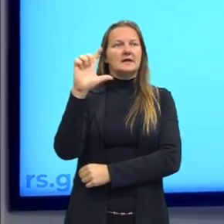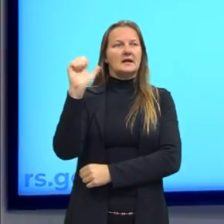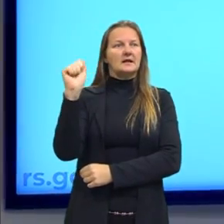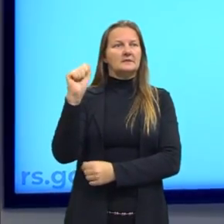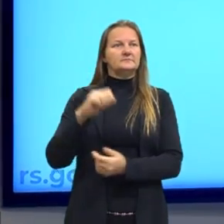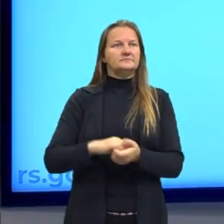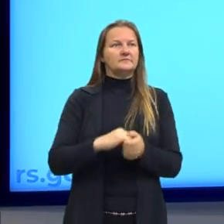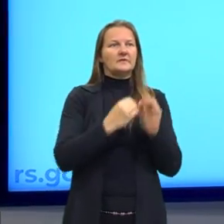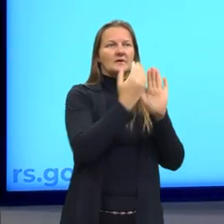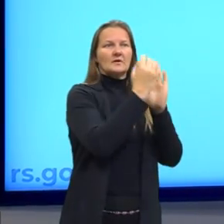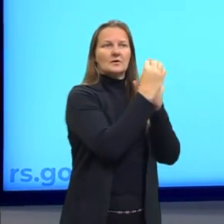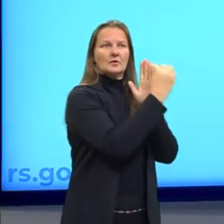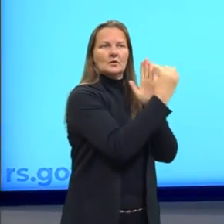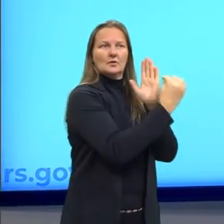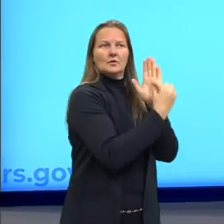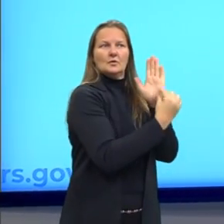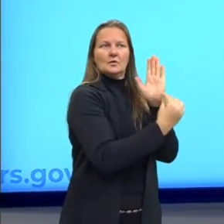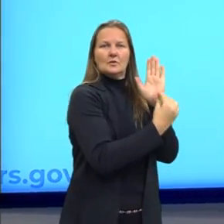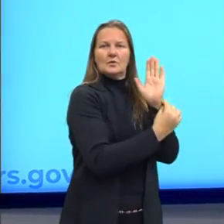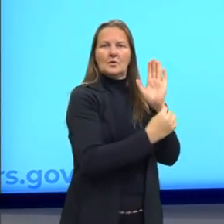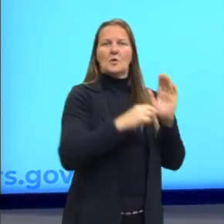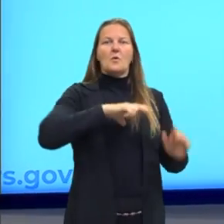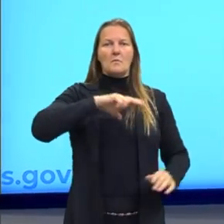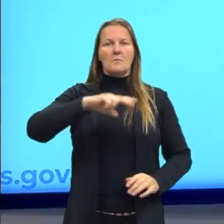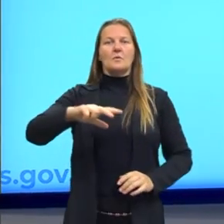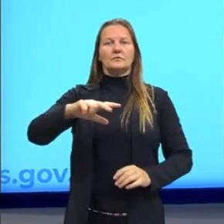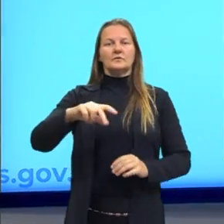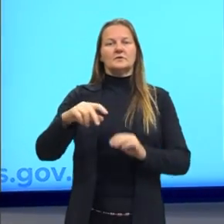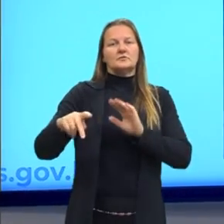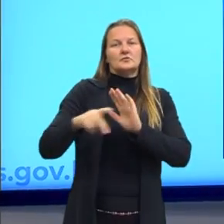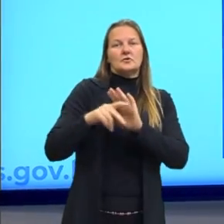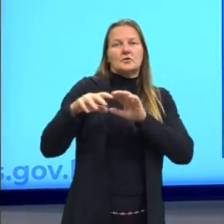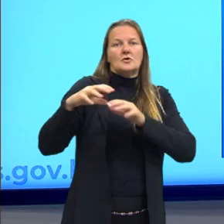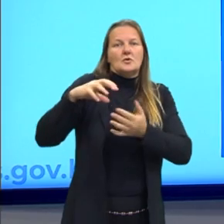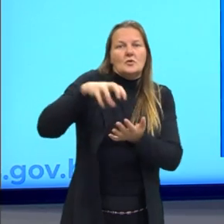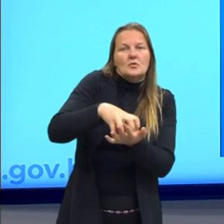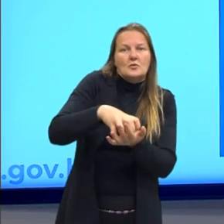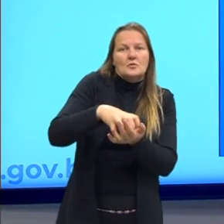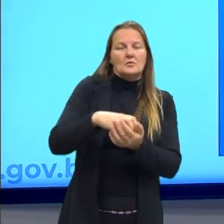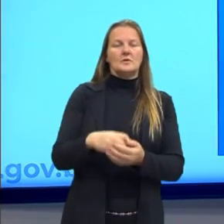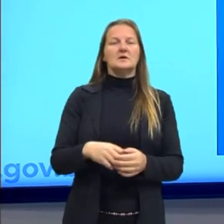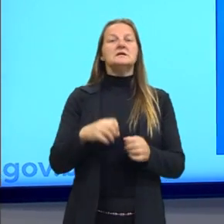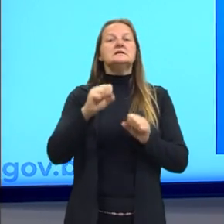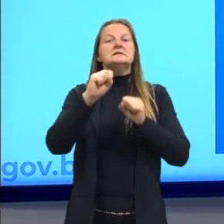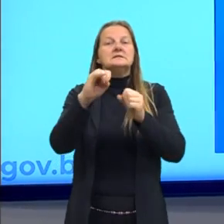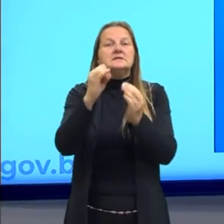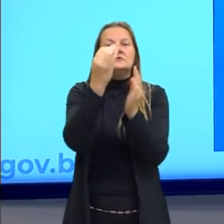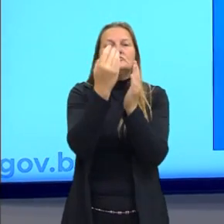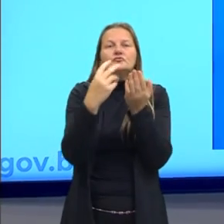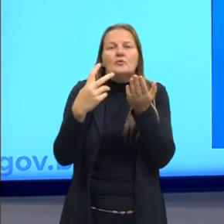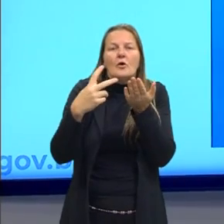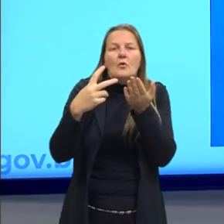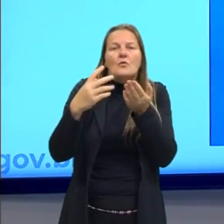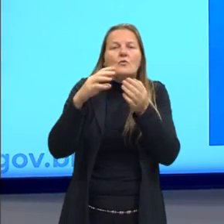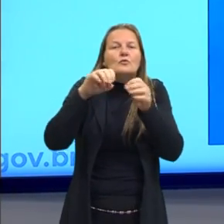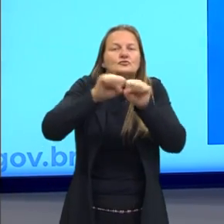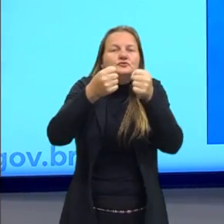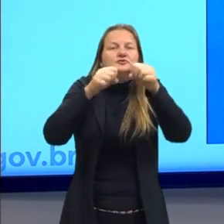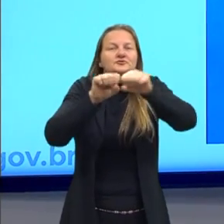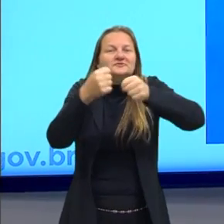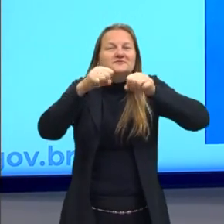para cá, seriam territórios portugueses. Então, o que se diz? Se eles já estavam partilhando esse território,